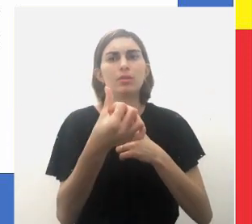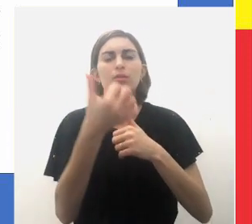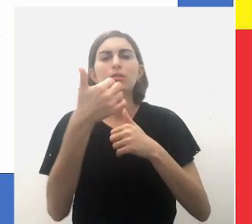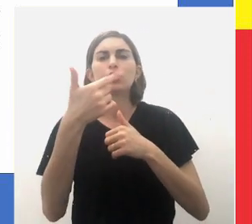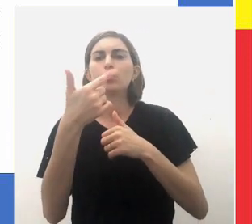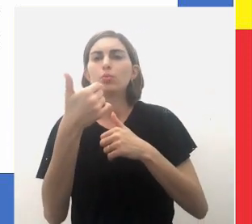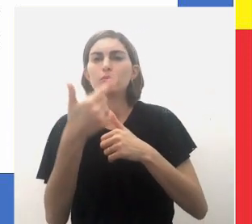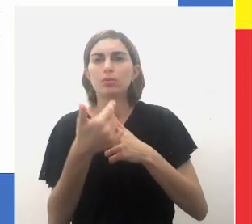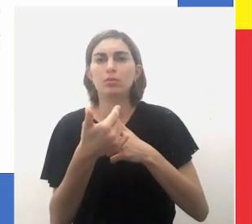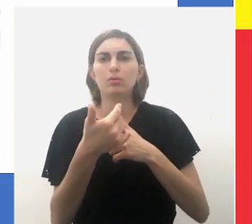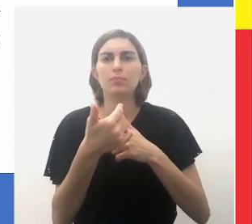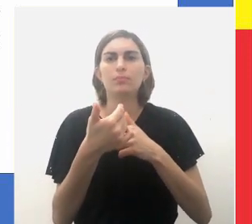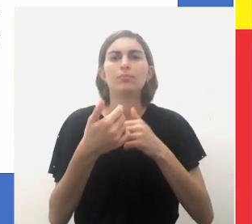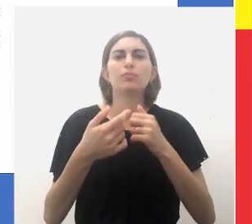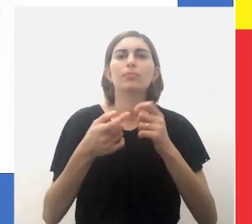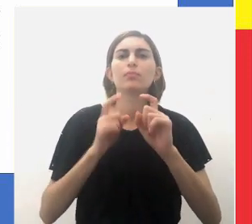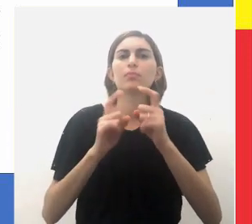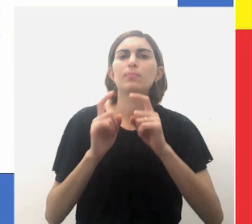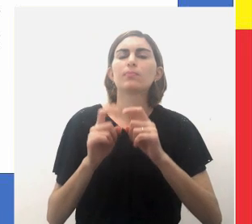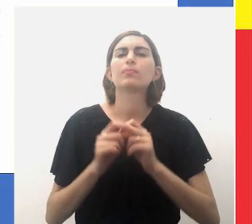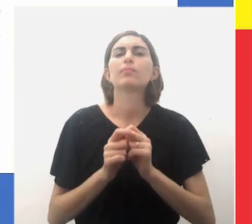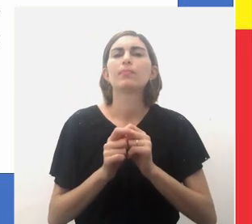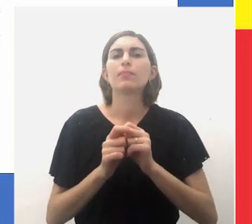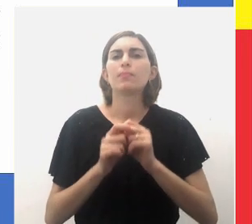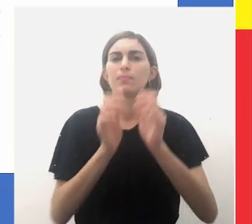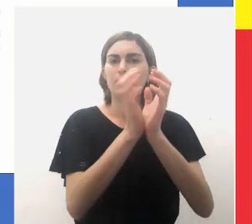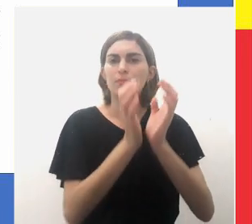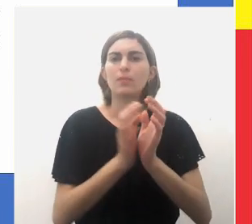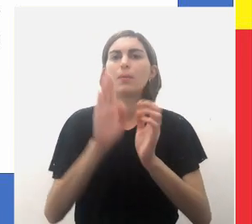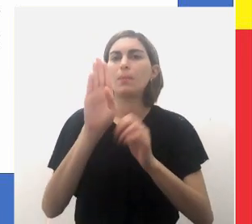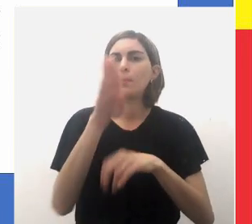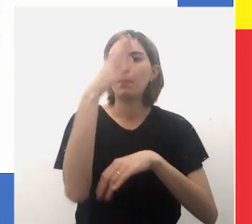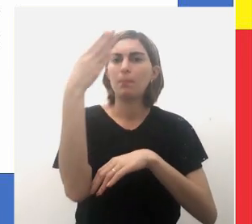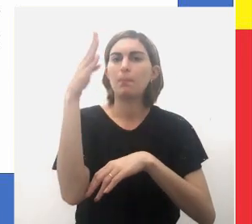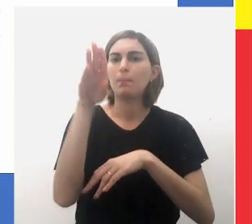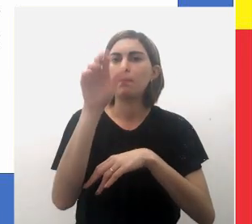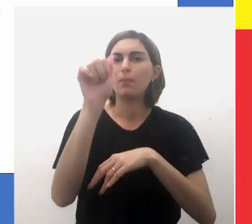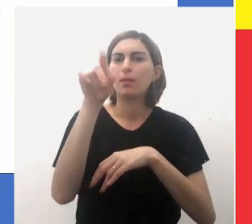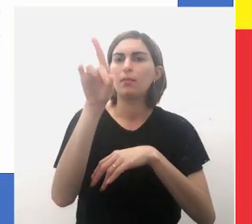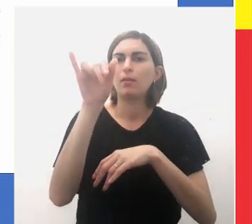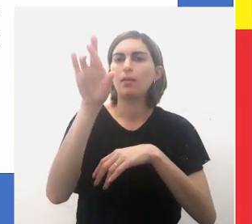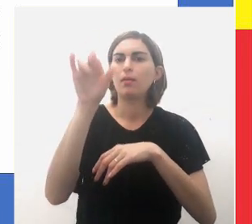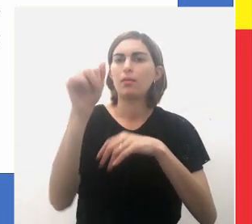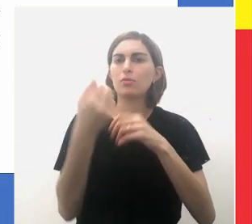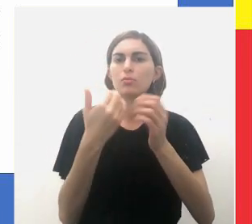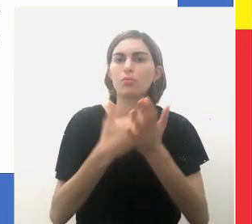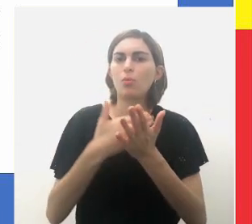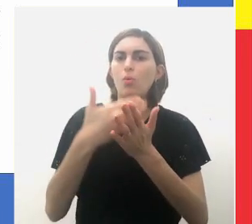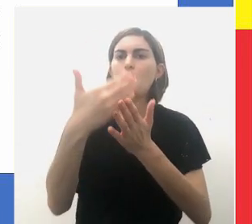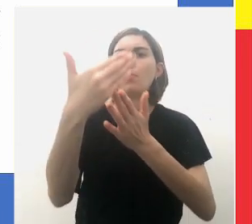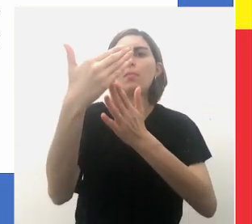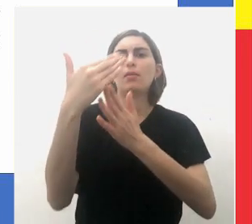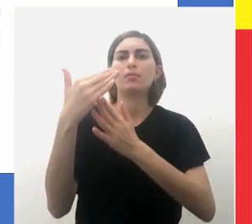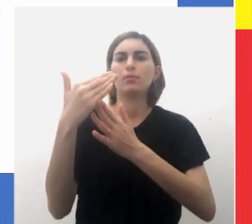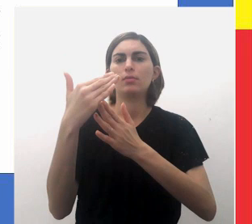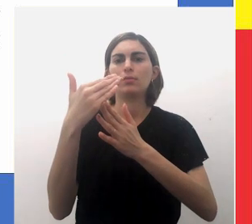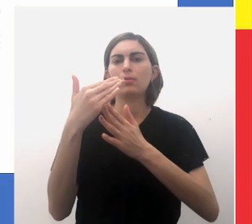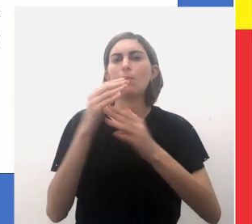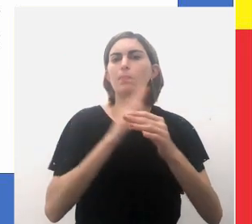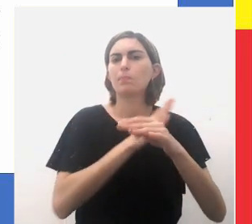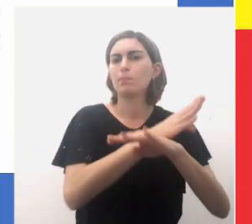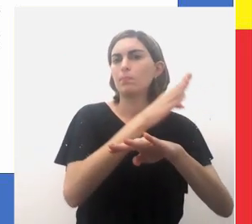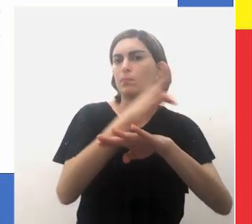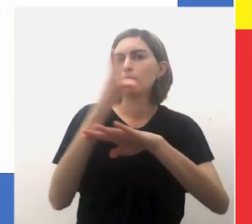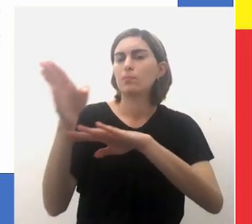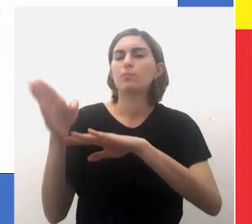de 1612, incursões de bandeirantes começam a assaltar